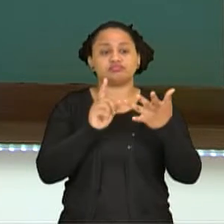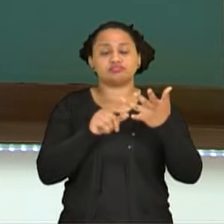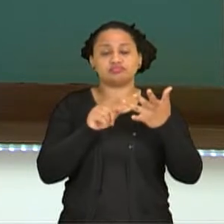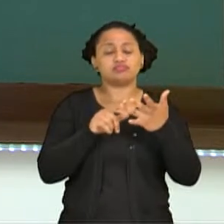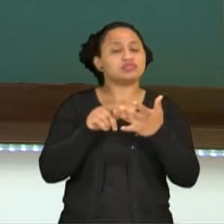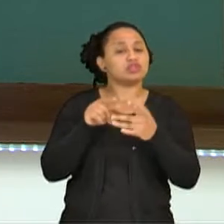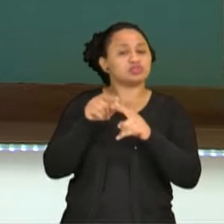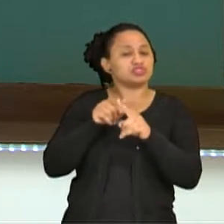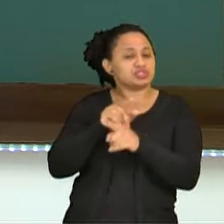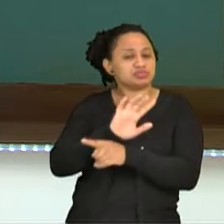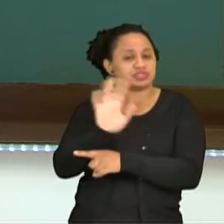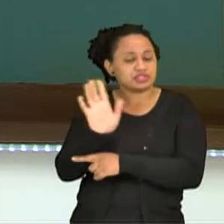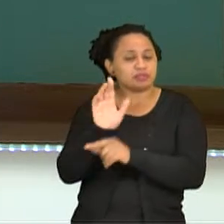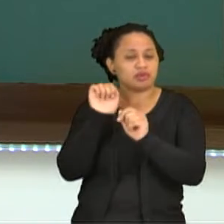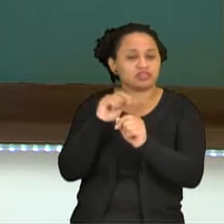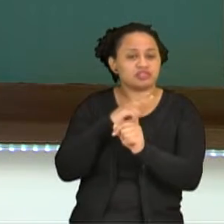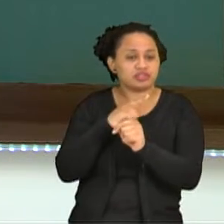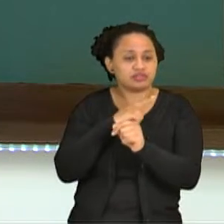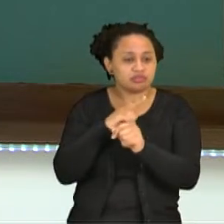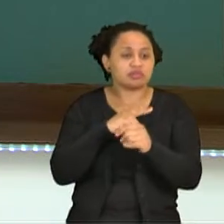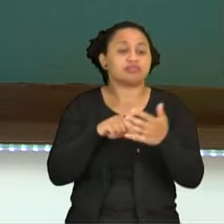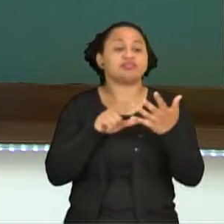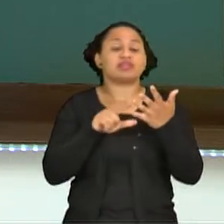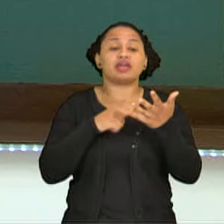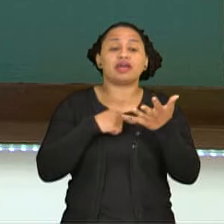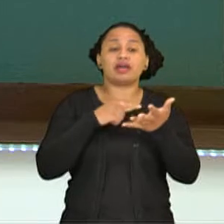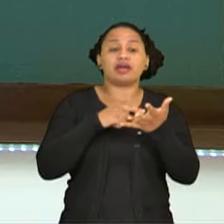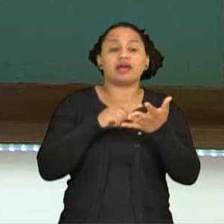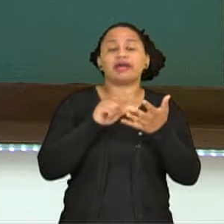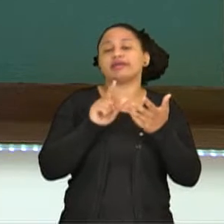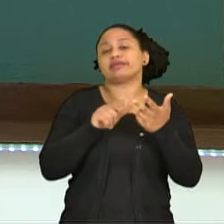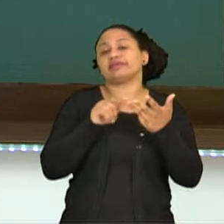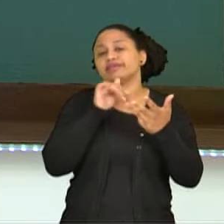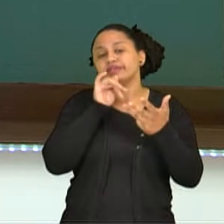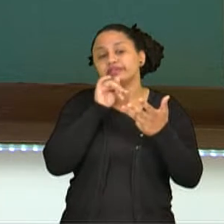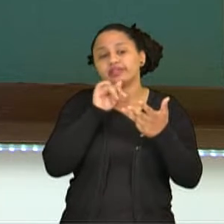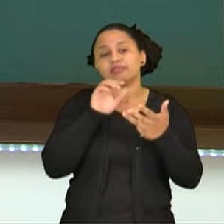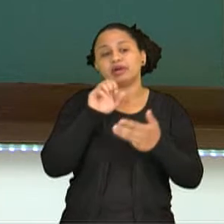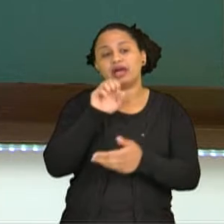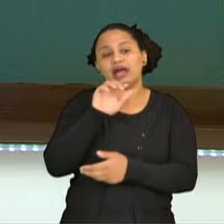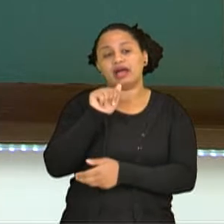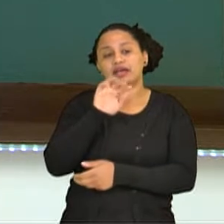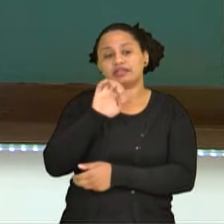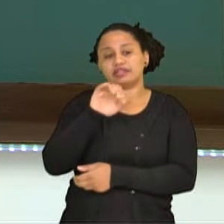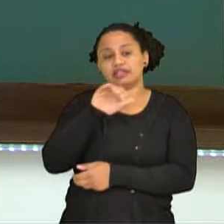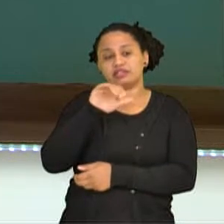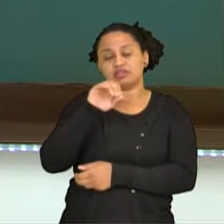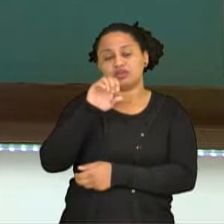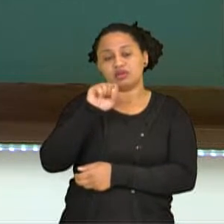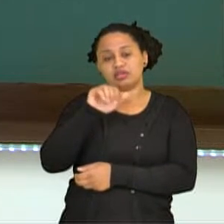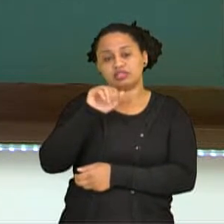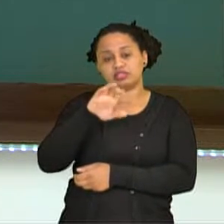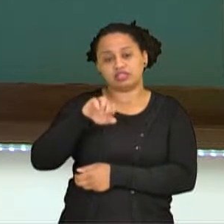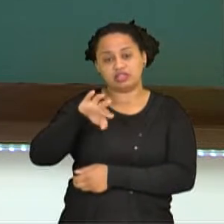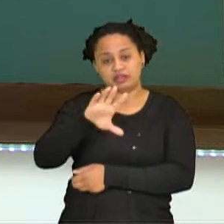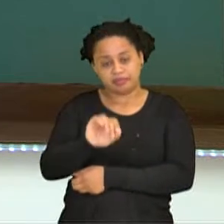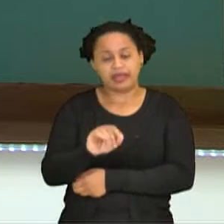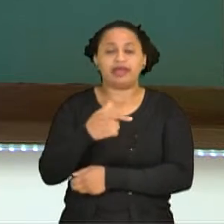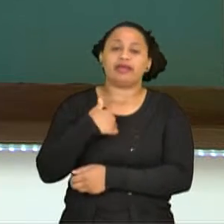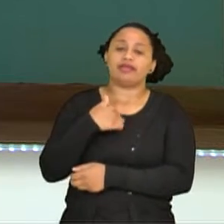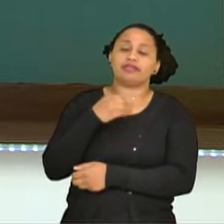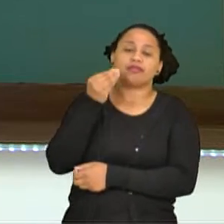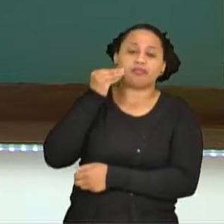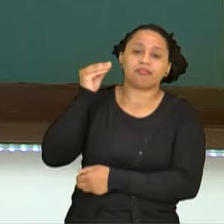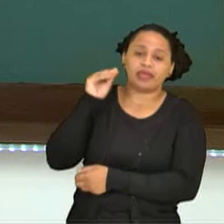as saudações do remetente de quem escreve, por exemplo, atenciosamente, beijos carinhosos, forte abraço.